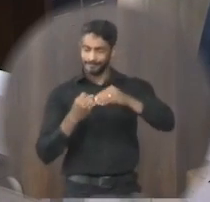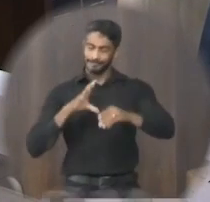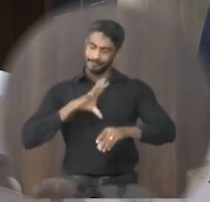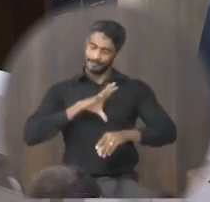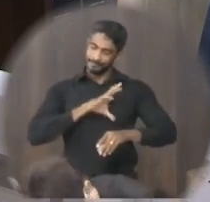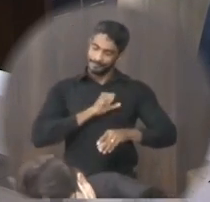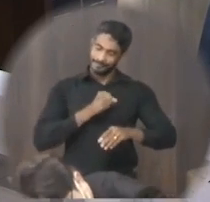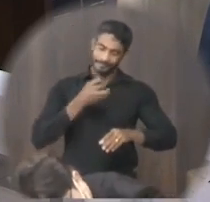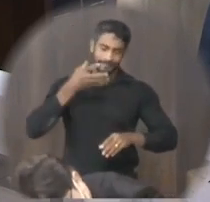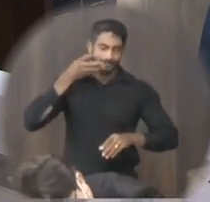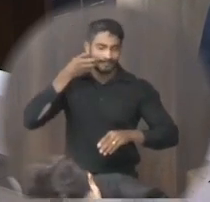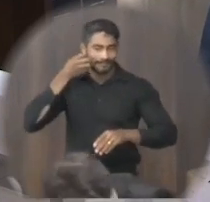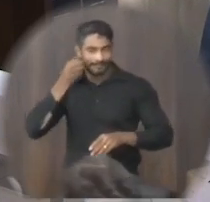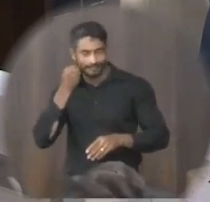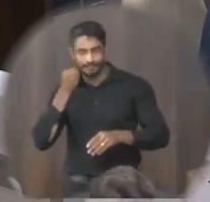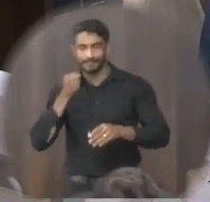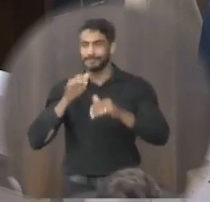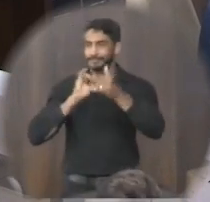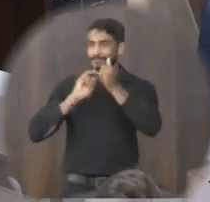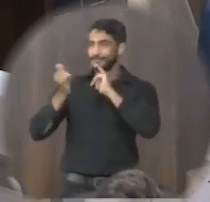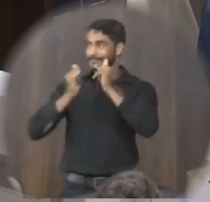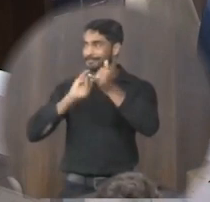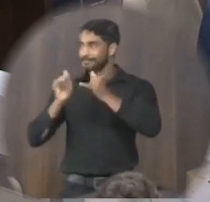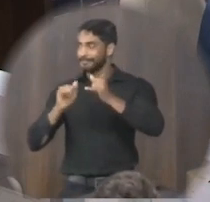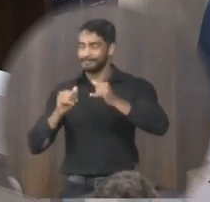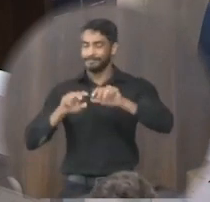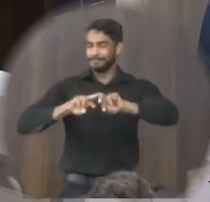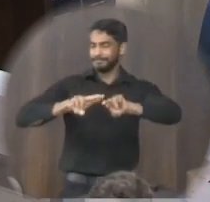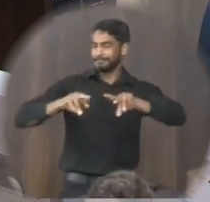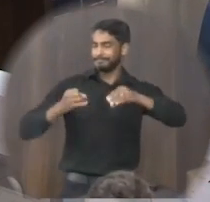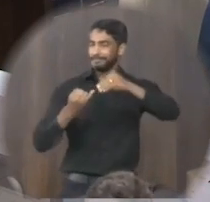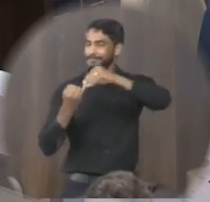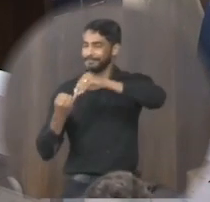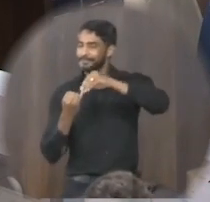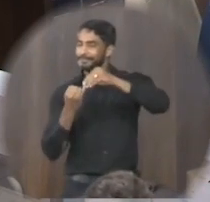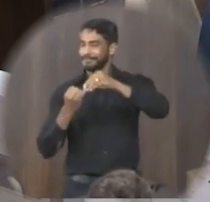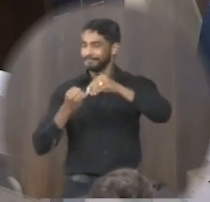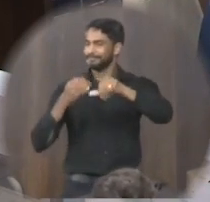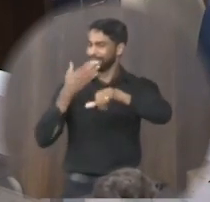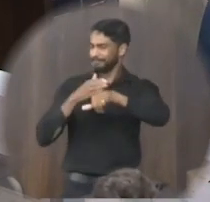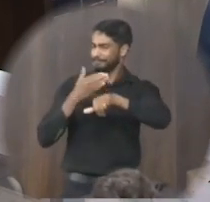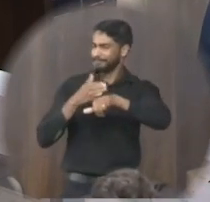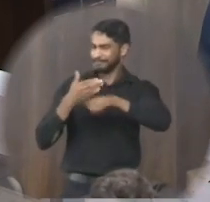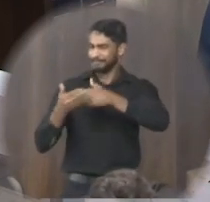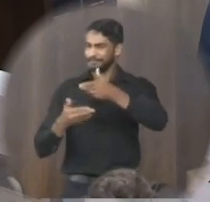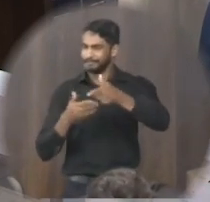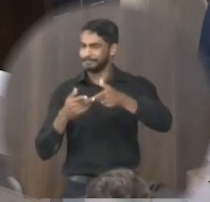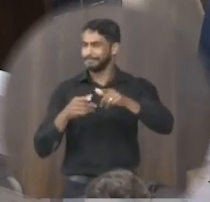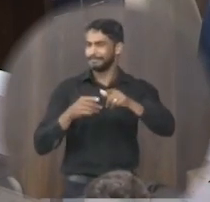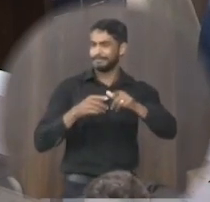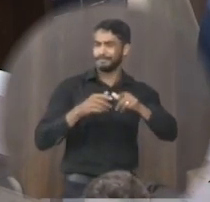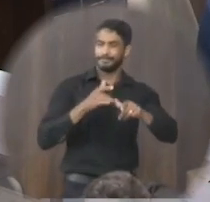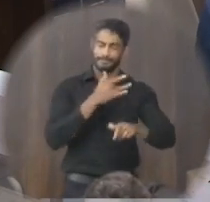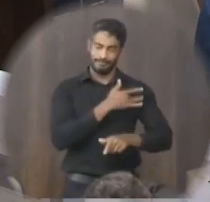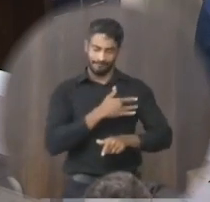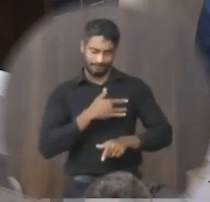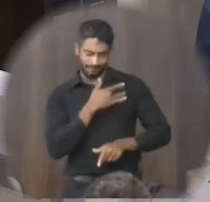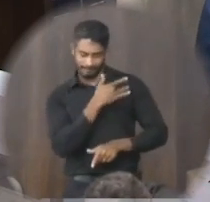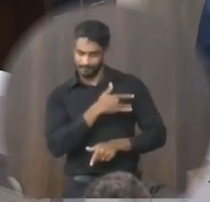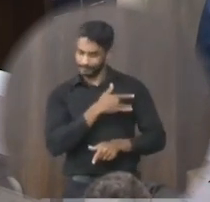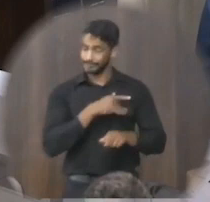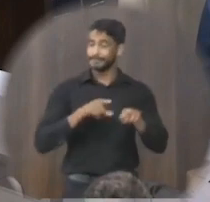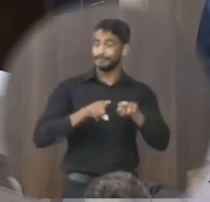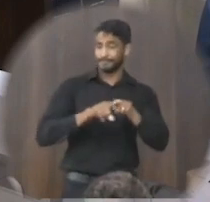campanha nova aí que várias entidades estão participando entre elas a Nação Azul e também a galojan